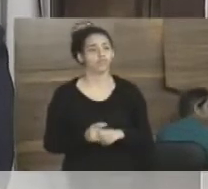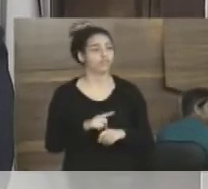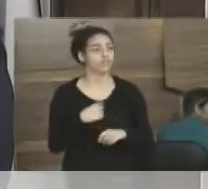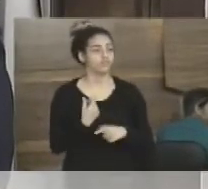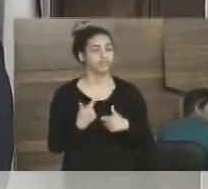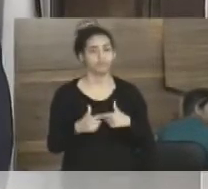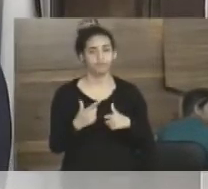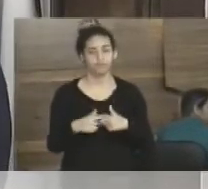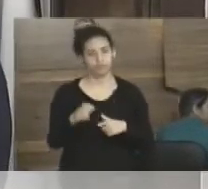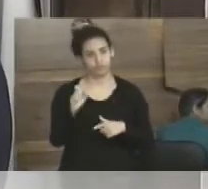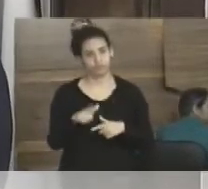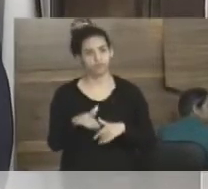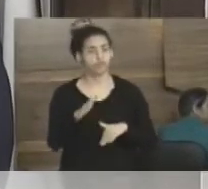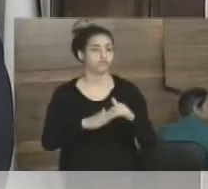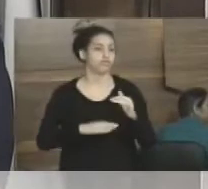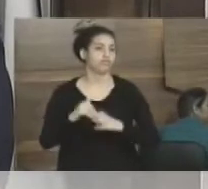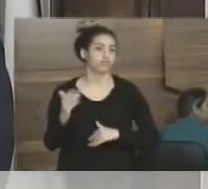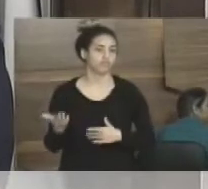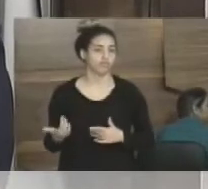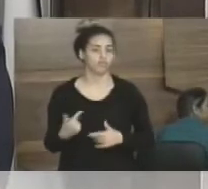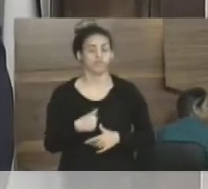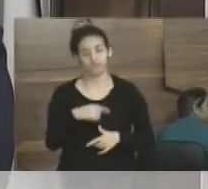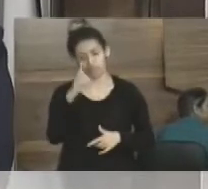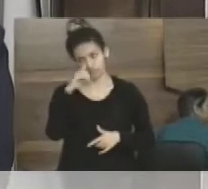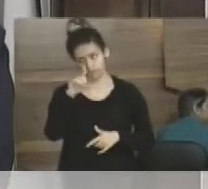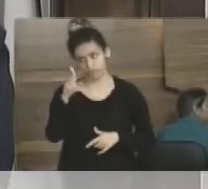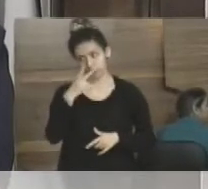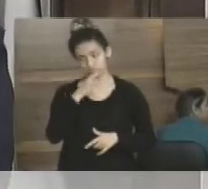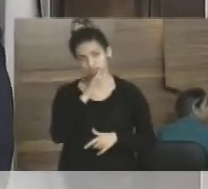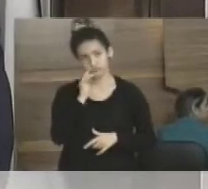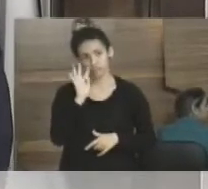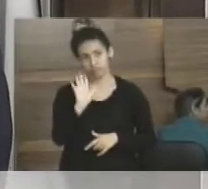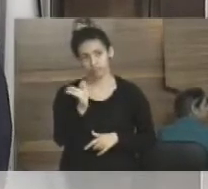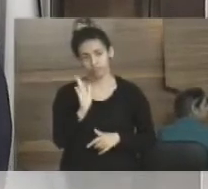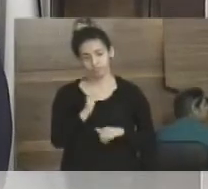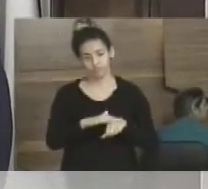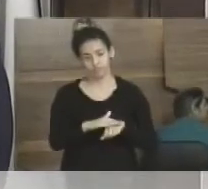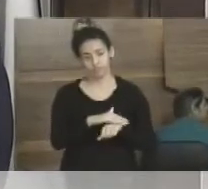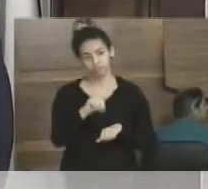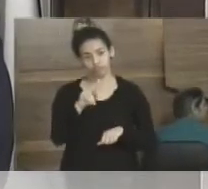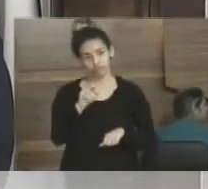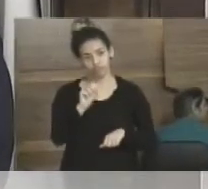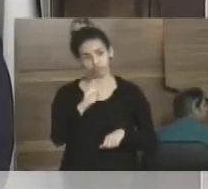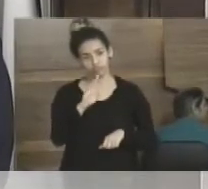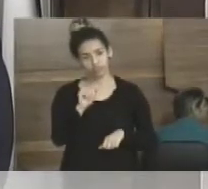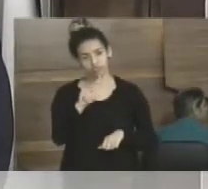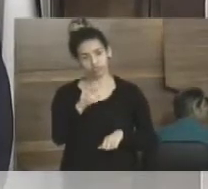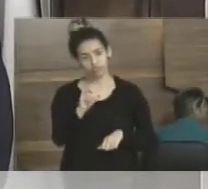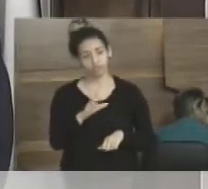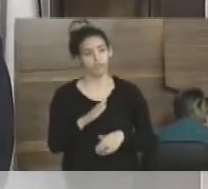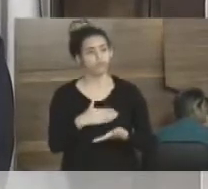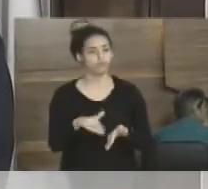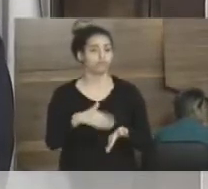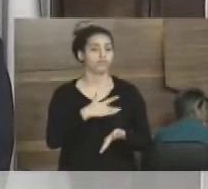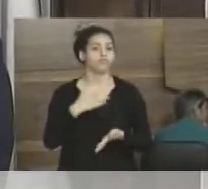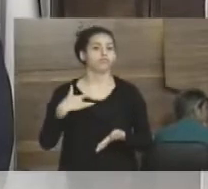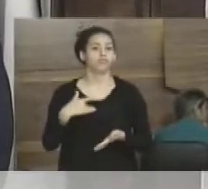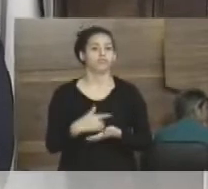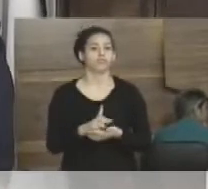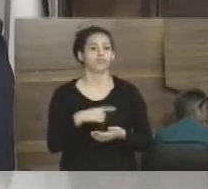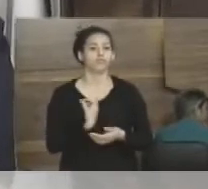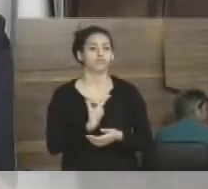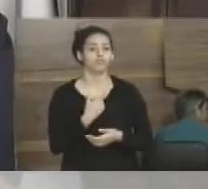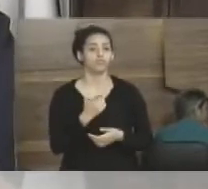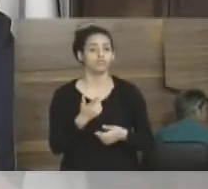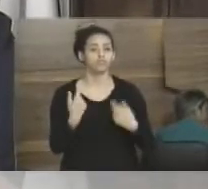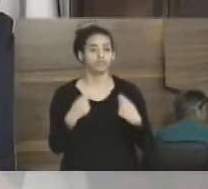nosso maior problema hoje. Então, assim, eu mandei isso para o Fernando Jordão, já conversei com o doutor Gustavo também, que é o nosso secretário de saúde, para que a gente